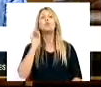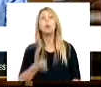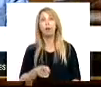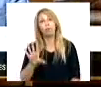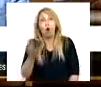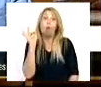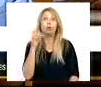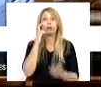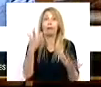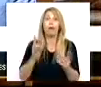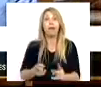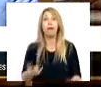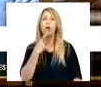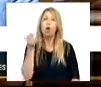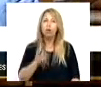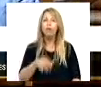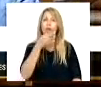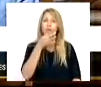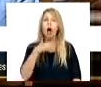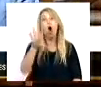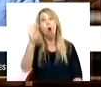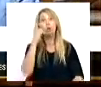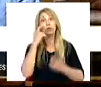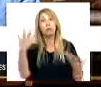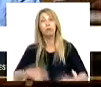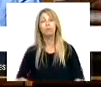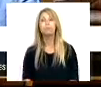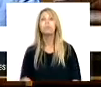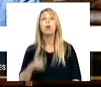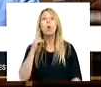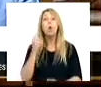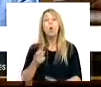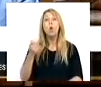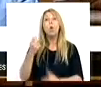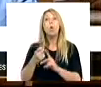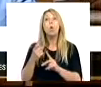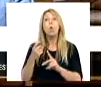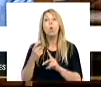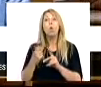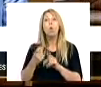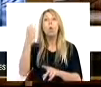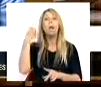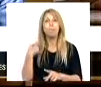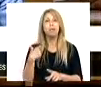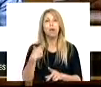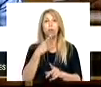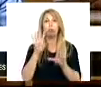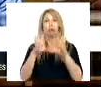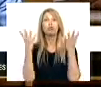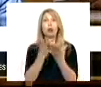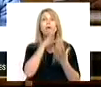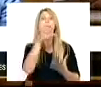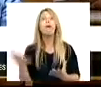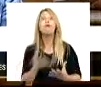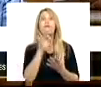voltámos a falar de opções. Durante o mês passado, enquanto a jornalidade das famílias fazia contas para esticar os seus